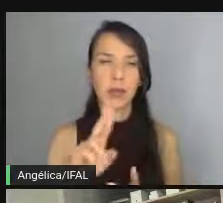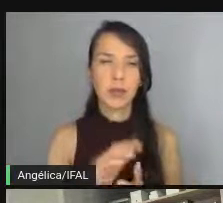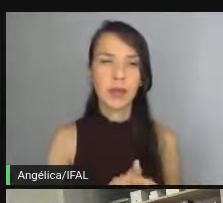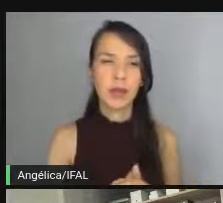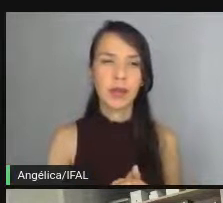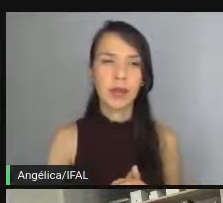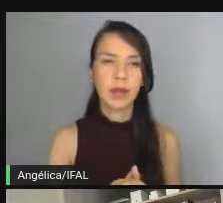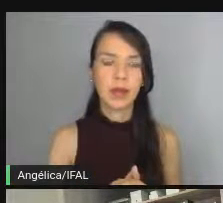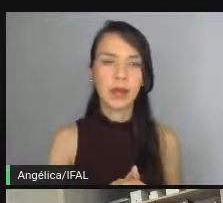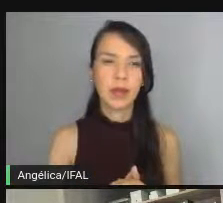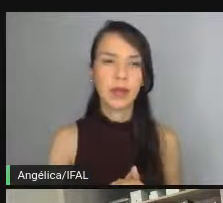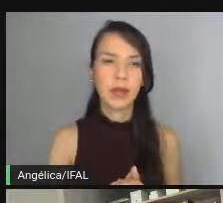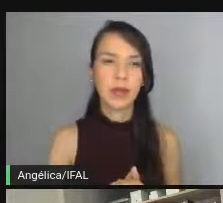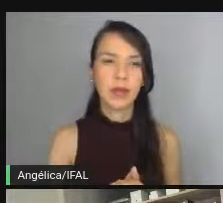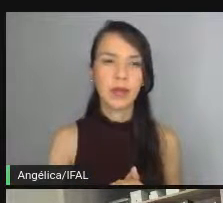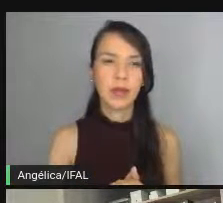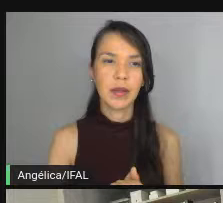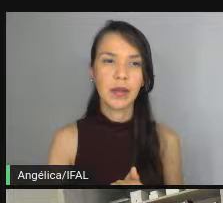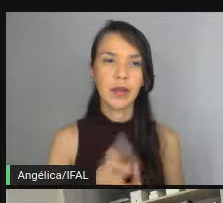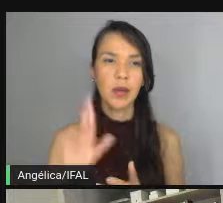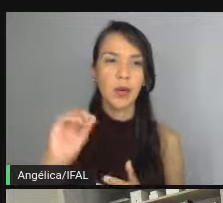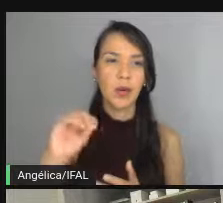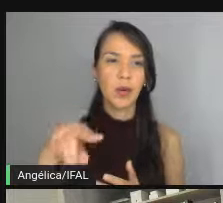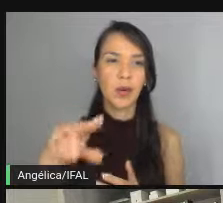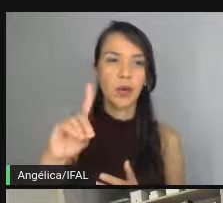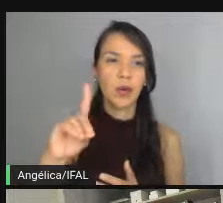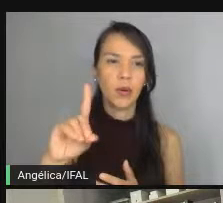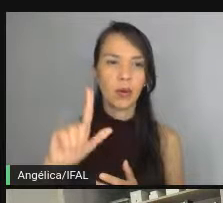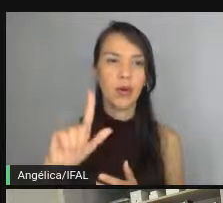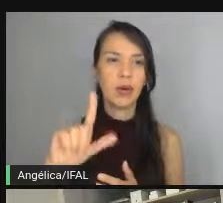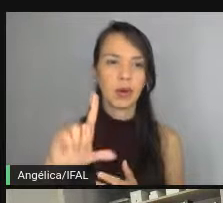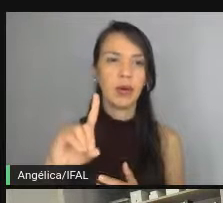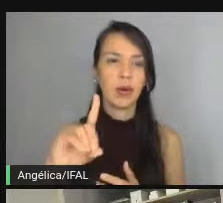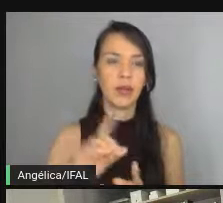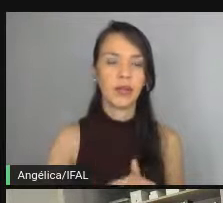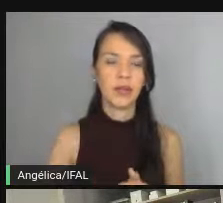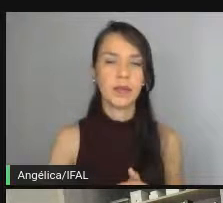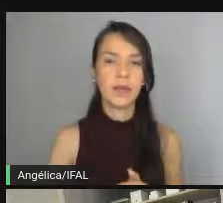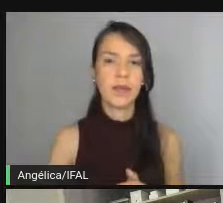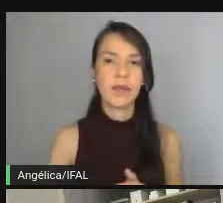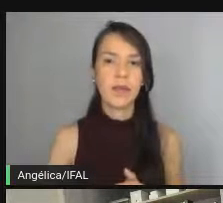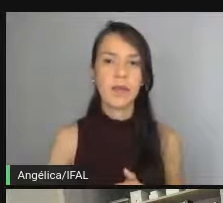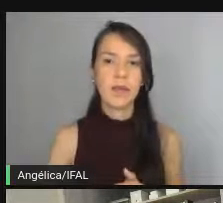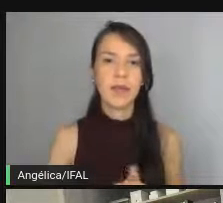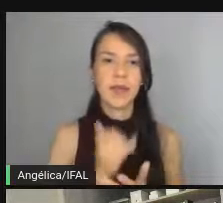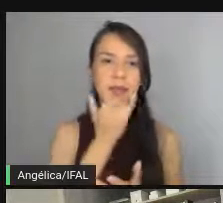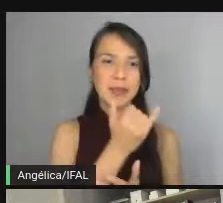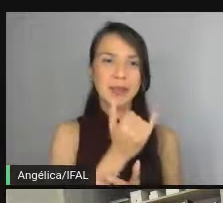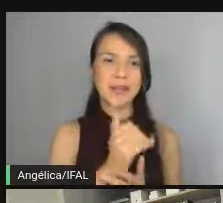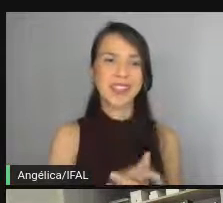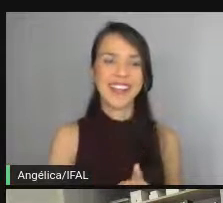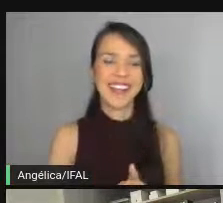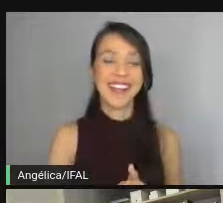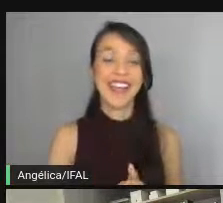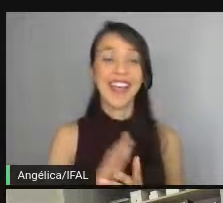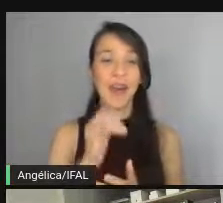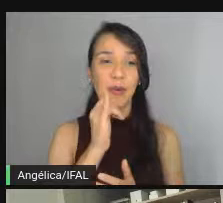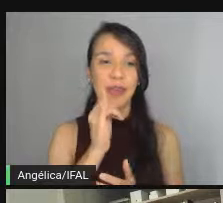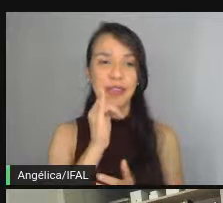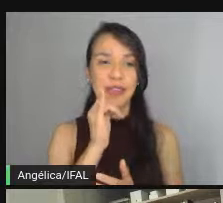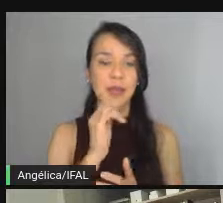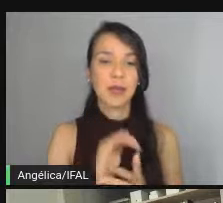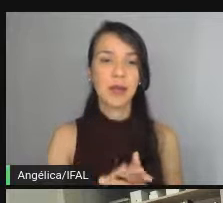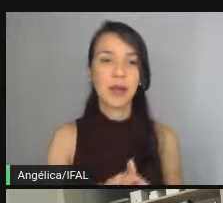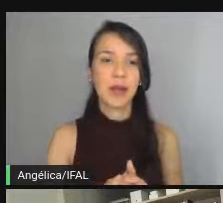Como é o nome dele? Farmer. Ronald? Ronald de Manoel. Ronald de Manoel. Desculpa, Ronald. Então, o exemplo real é do